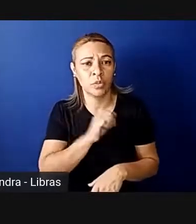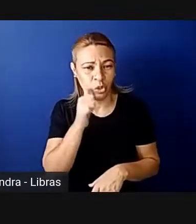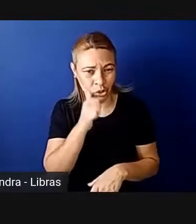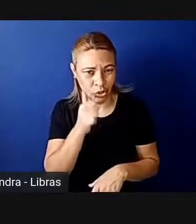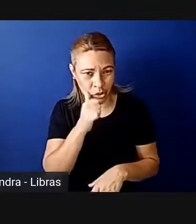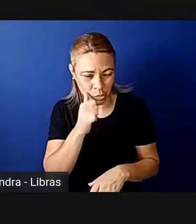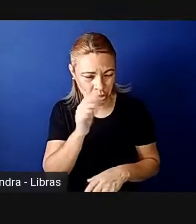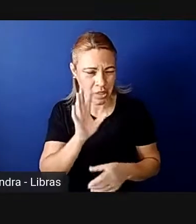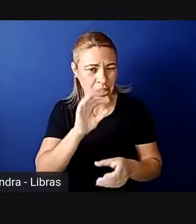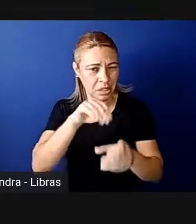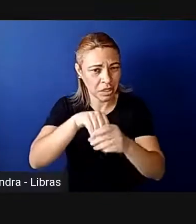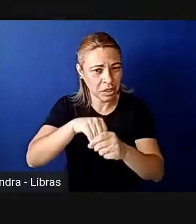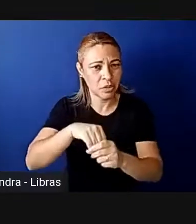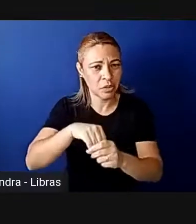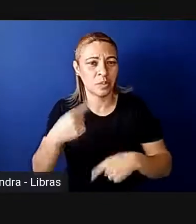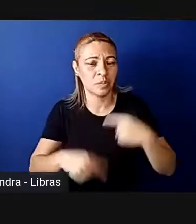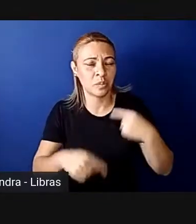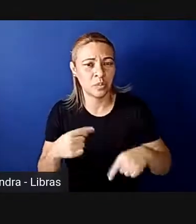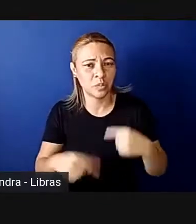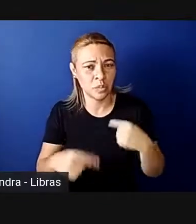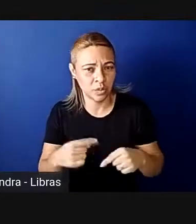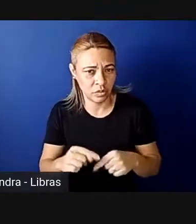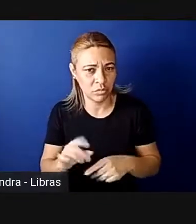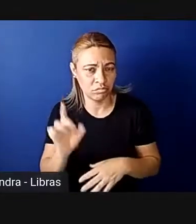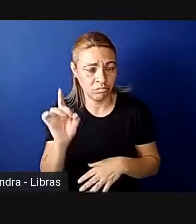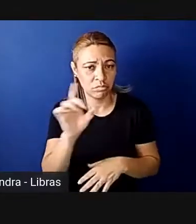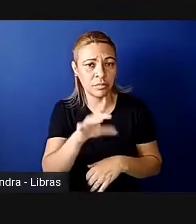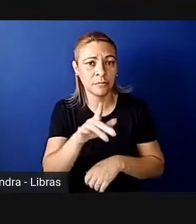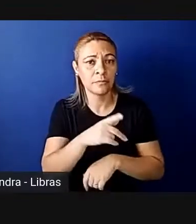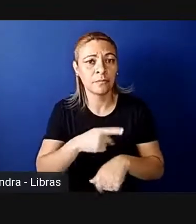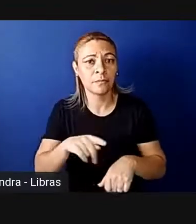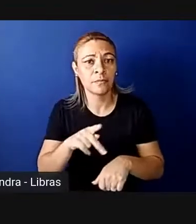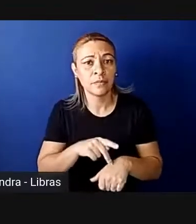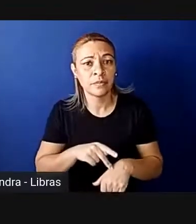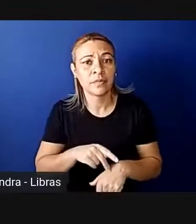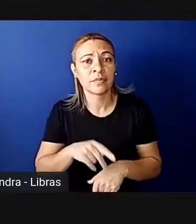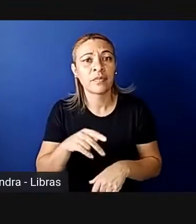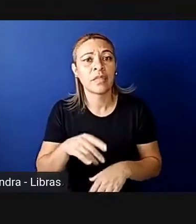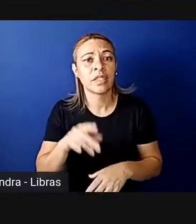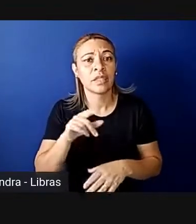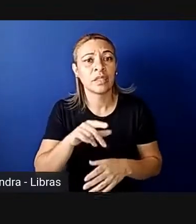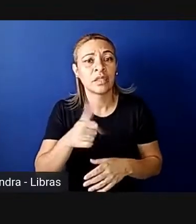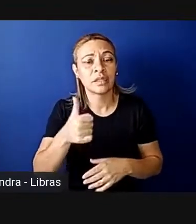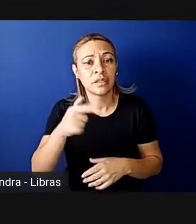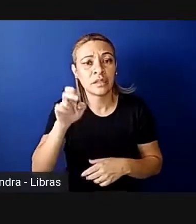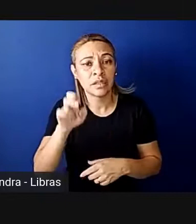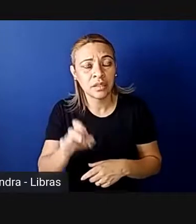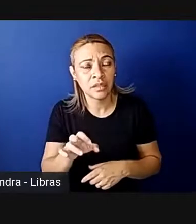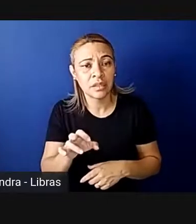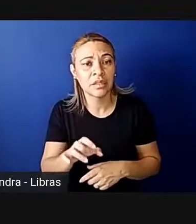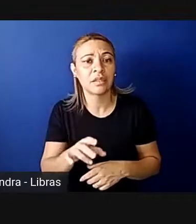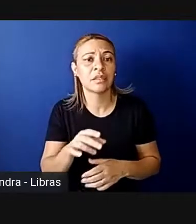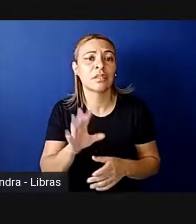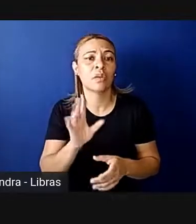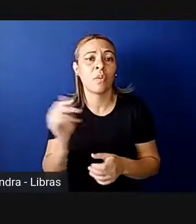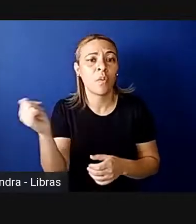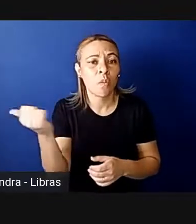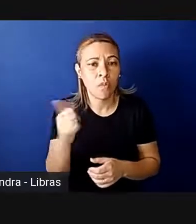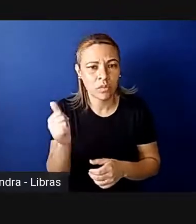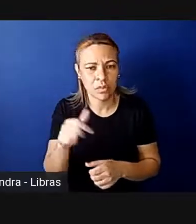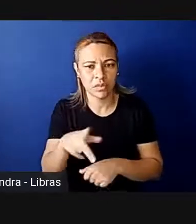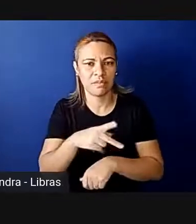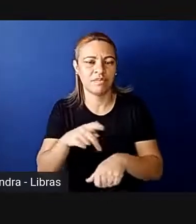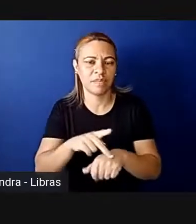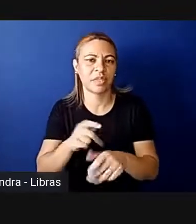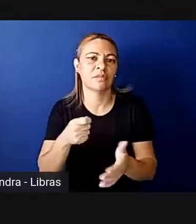congressos ou parlamentos de acordo com cada país, desses 15, 11 implementaram algum tipo de cotas,